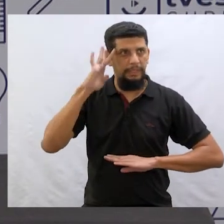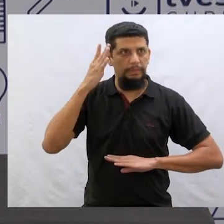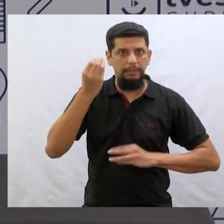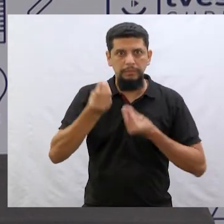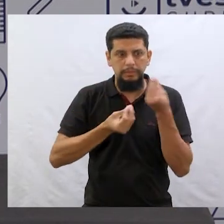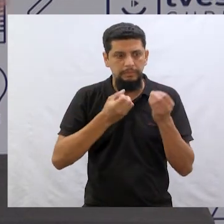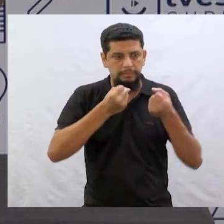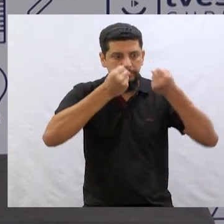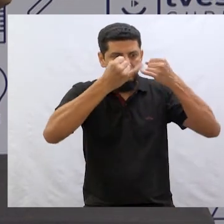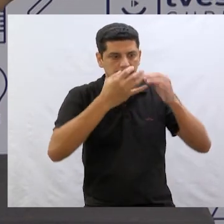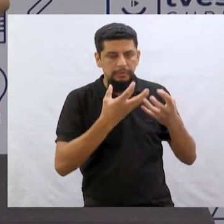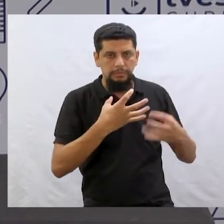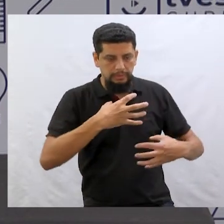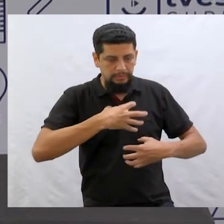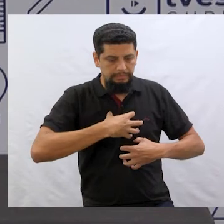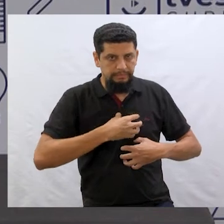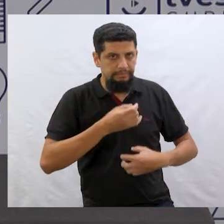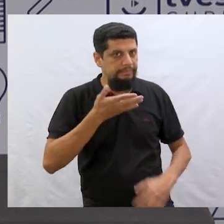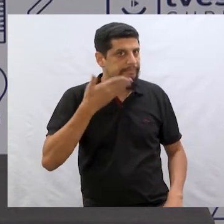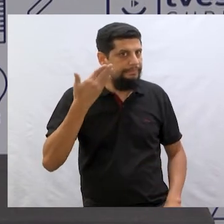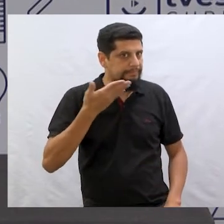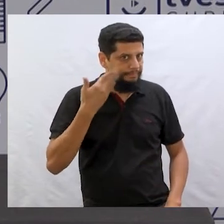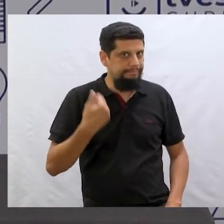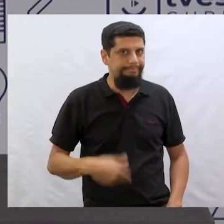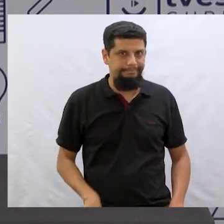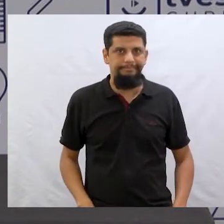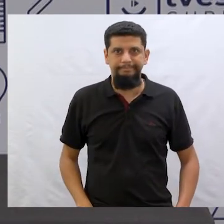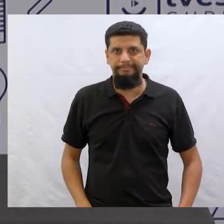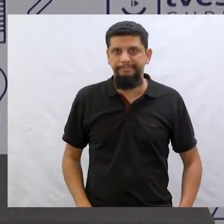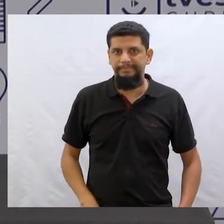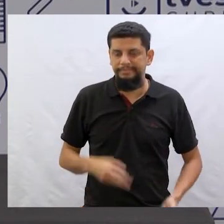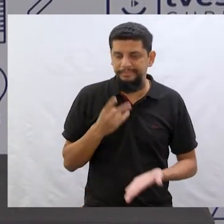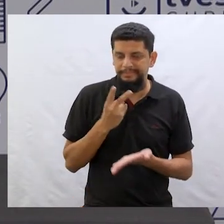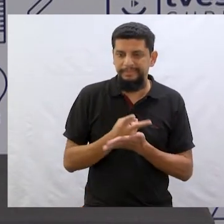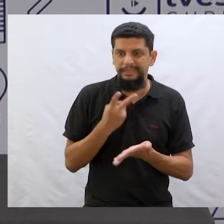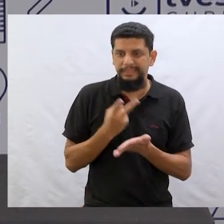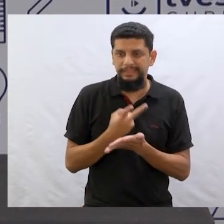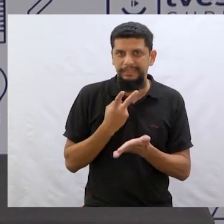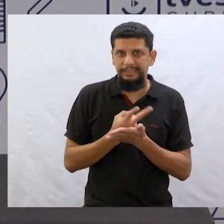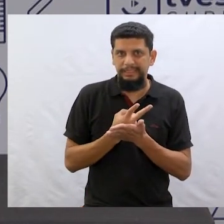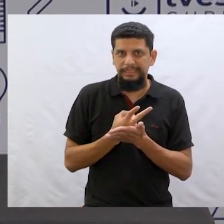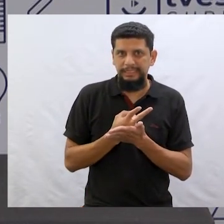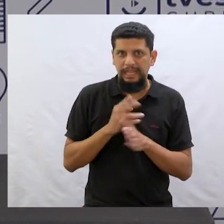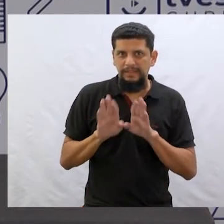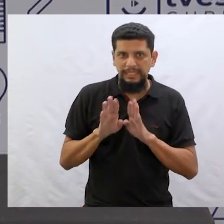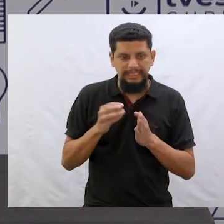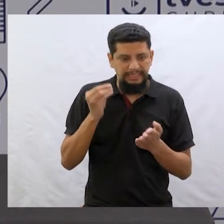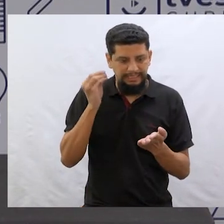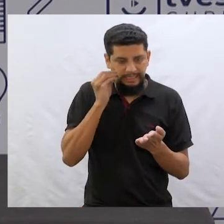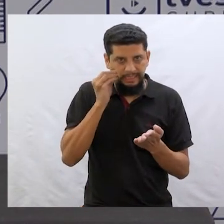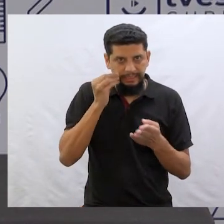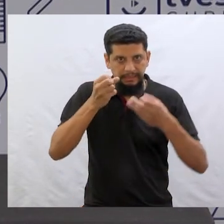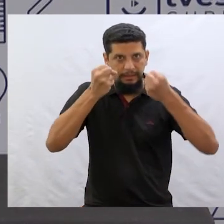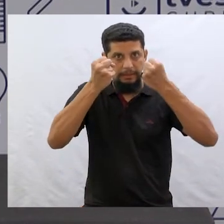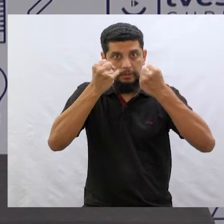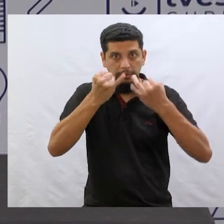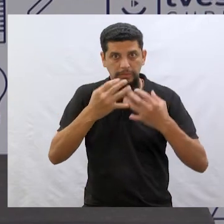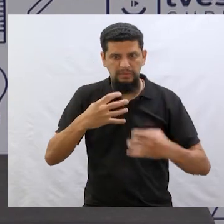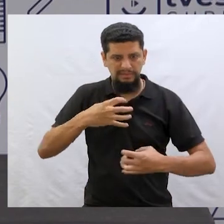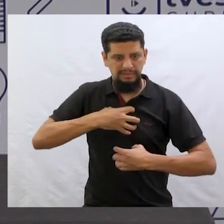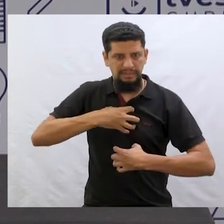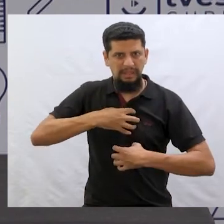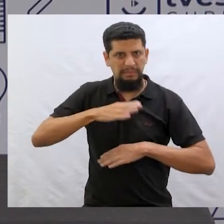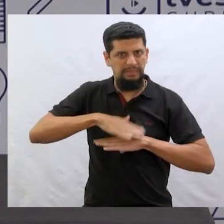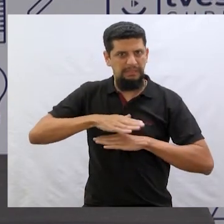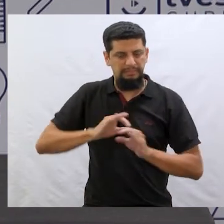sabia como explicar de um jeito mais fácil? Ah, imagino que sim, né? A gente sempre se pega tentando explicar